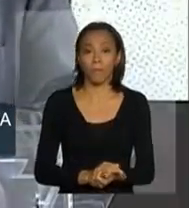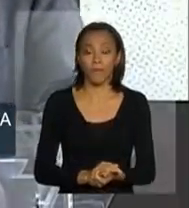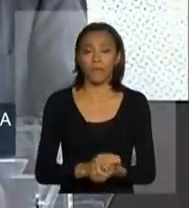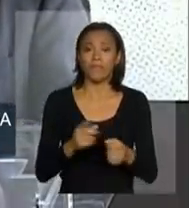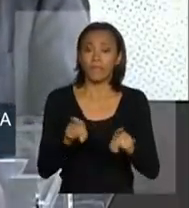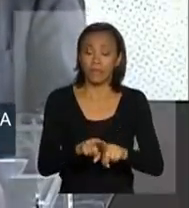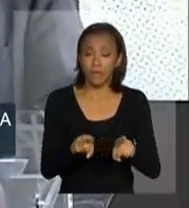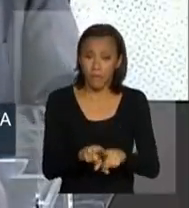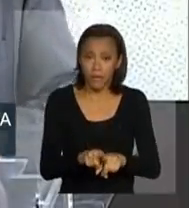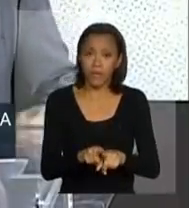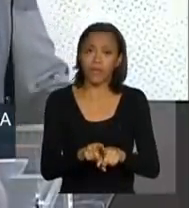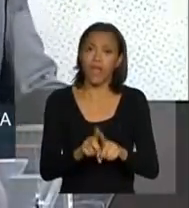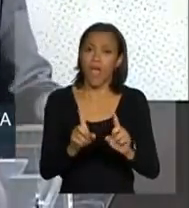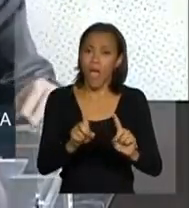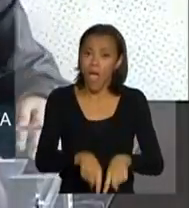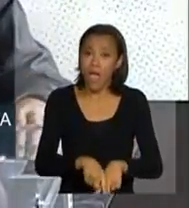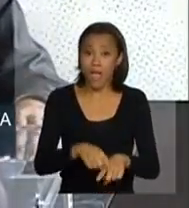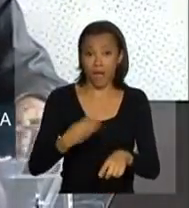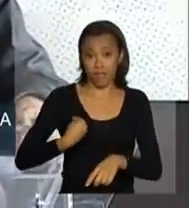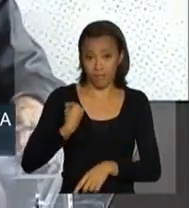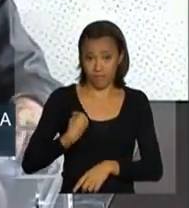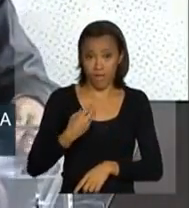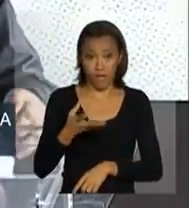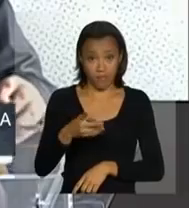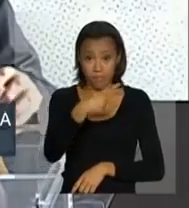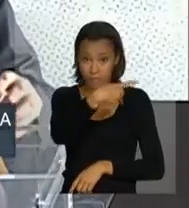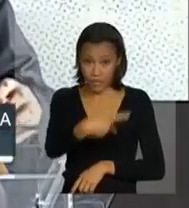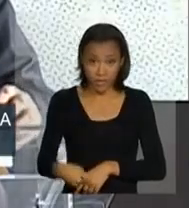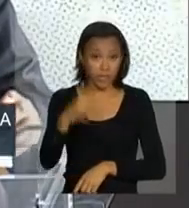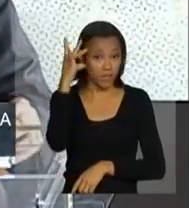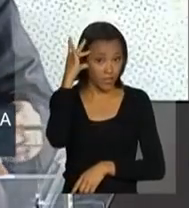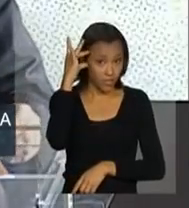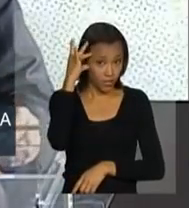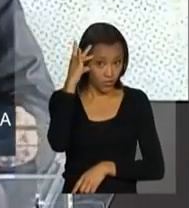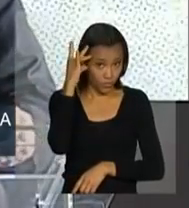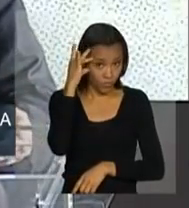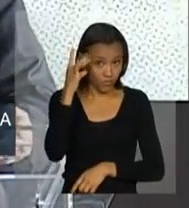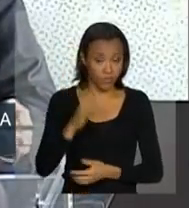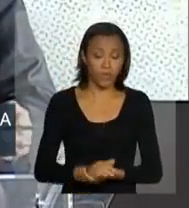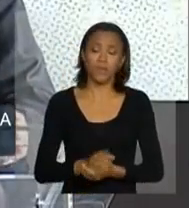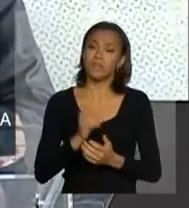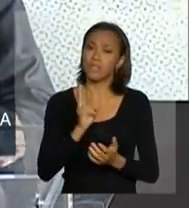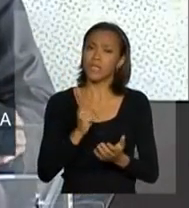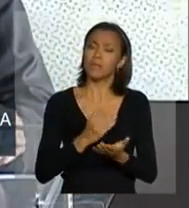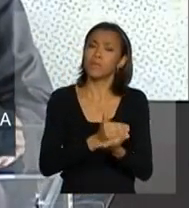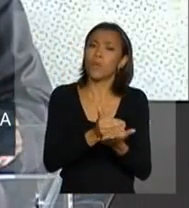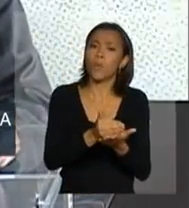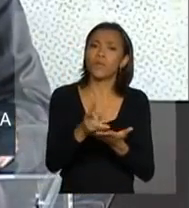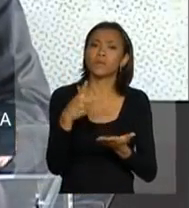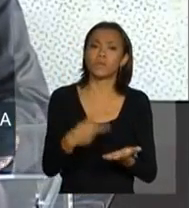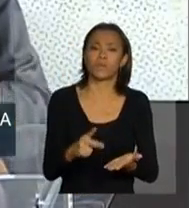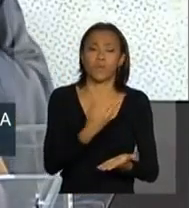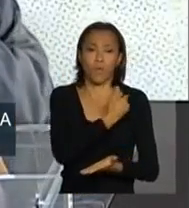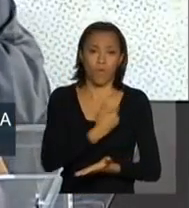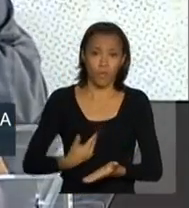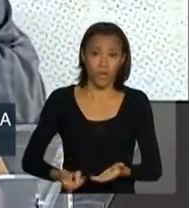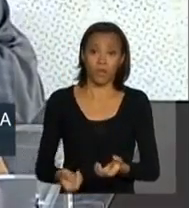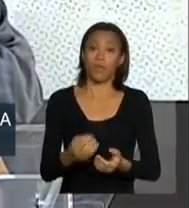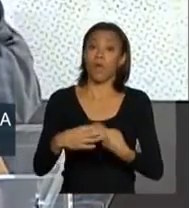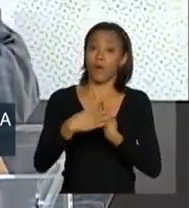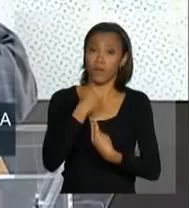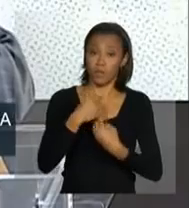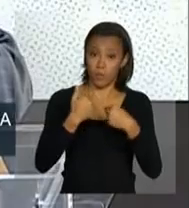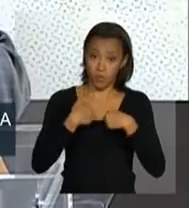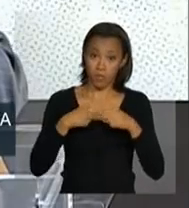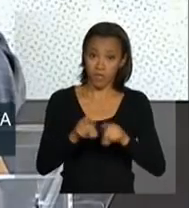E, evidentemente, a presidência Dilma Rousseff, desde o início do seu governo, nos orientou, não só a mim, no Ministério da Justiça,